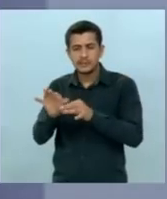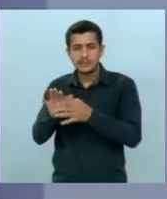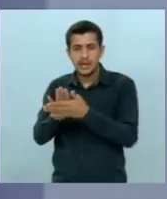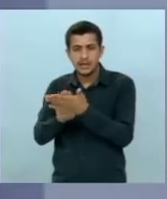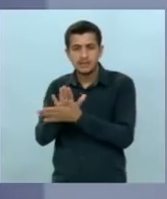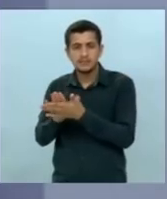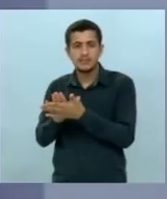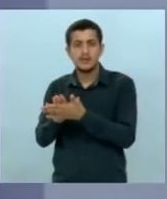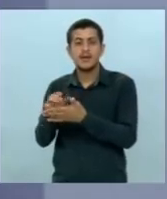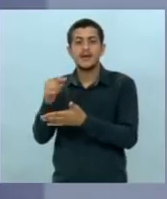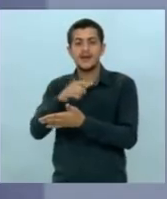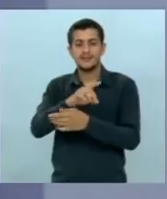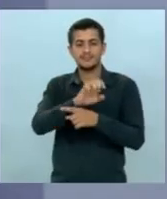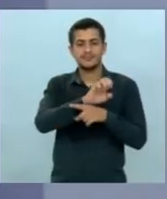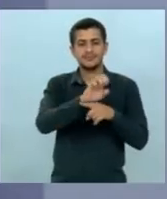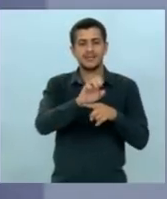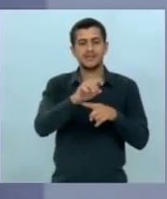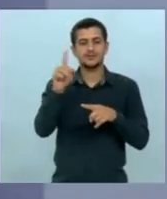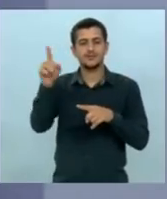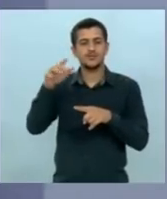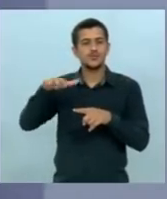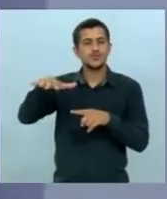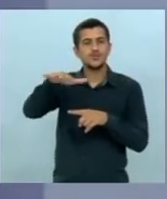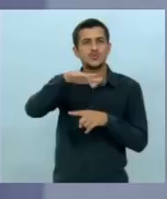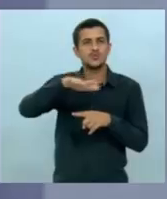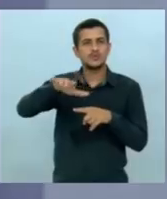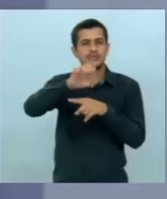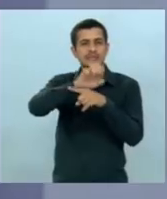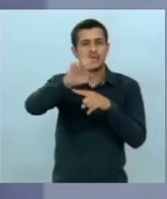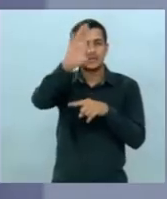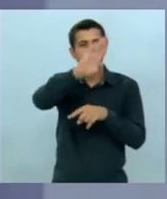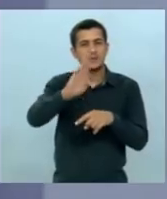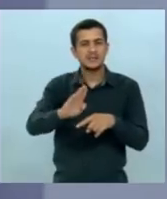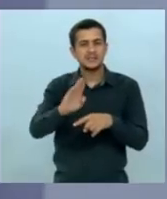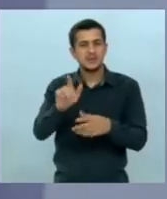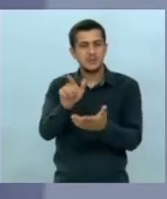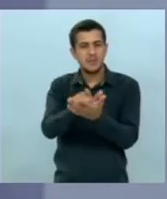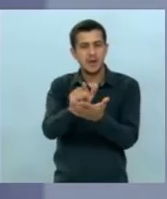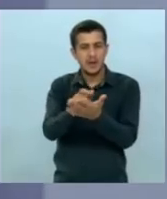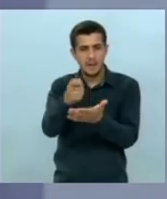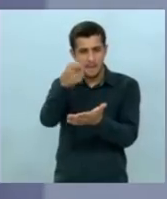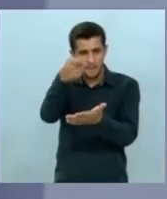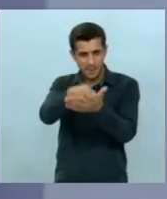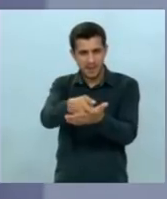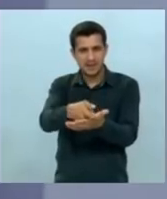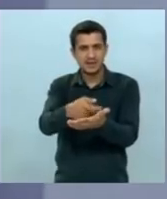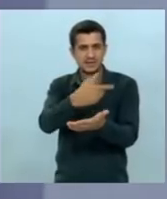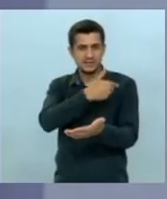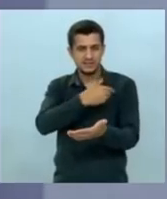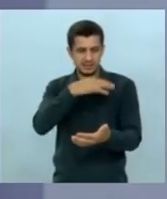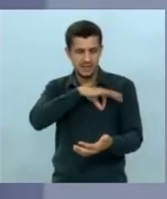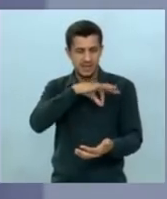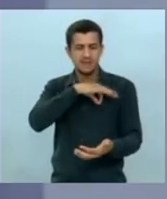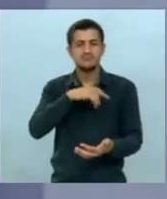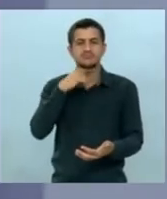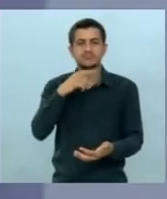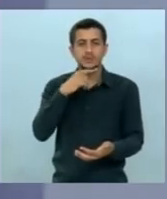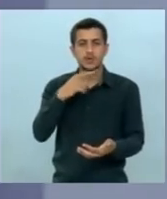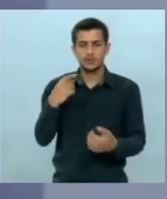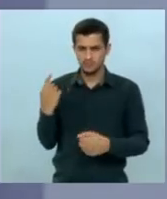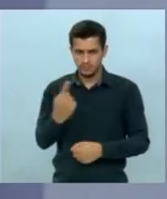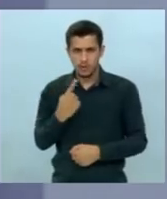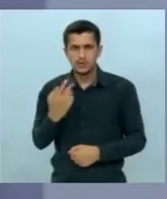Sul hoje fosse como está a maioria dos estados brasileiros nem folha de pagamento consegue mais e nós além de cumprir com essa